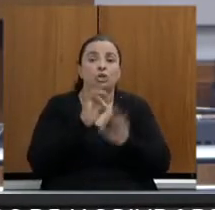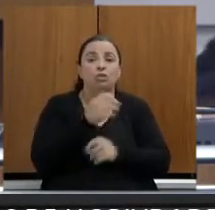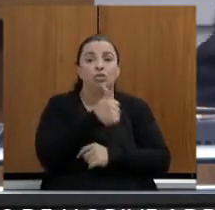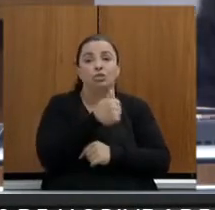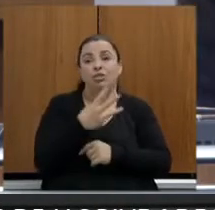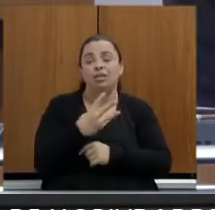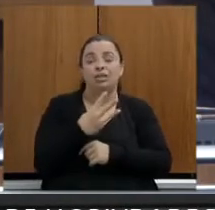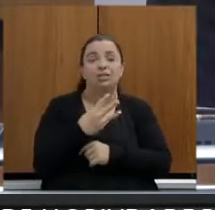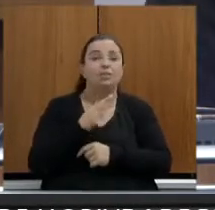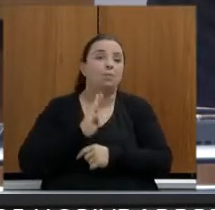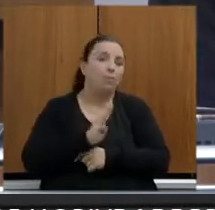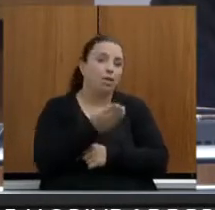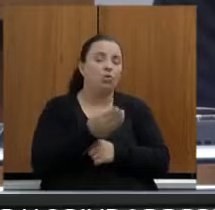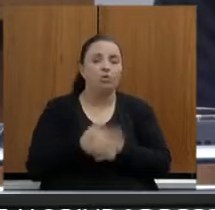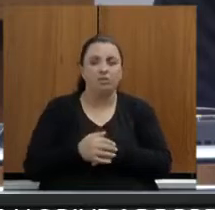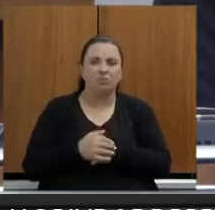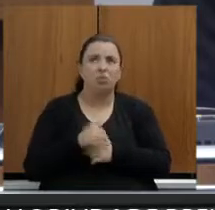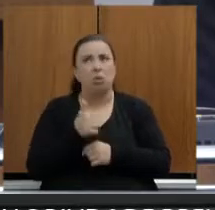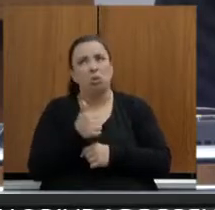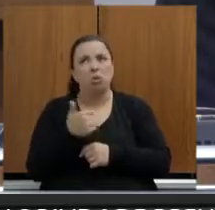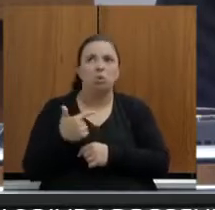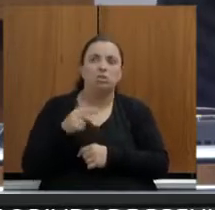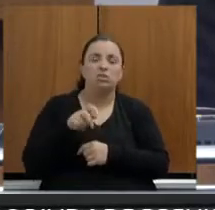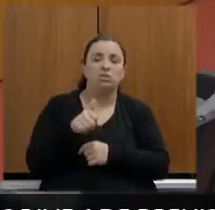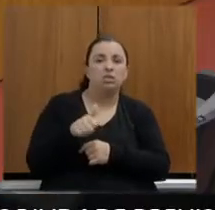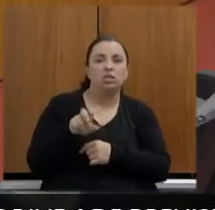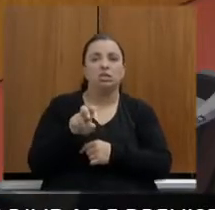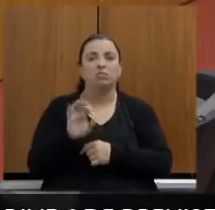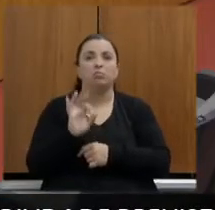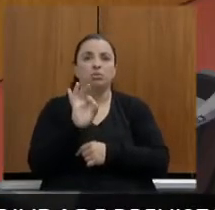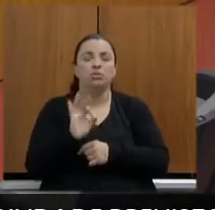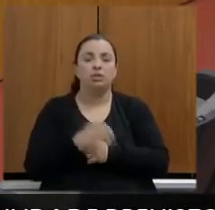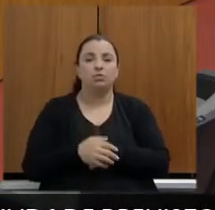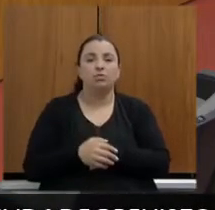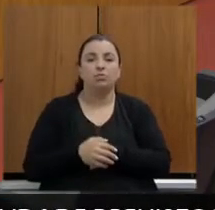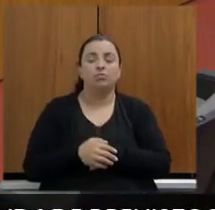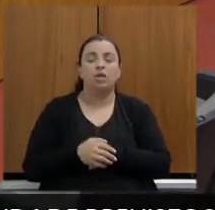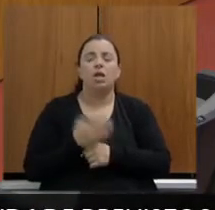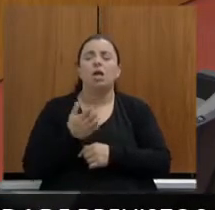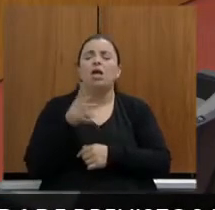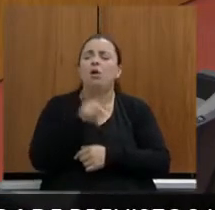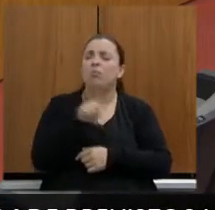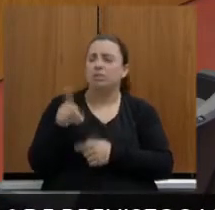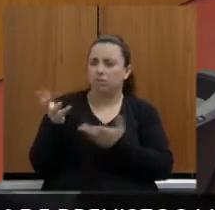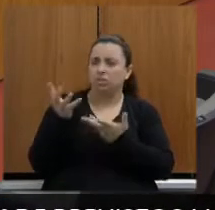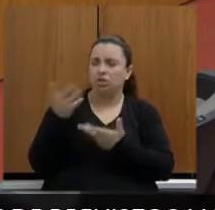12, 15%. É só se o presidente quiser se manifestar, presidente.